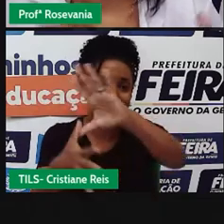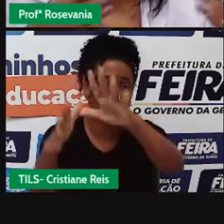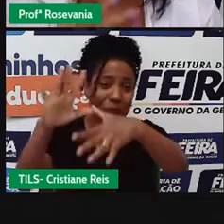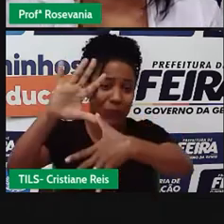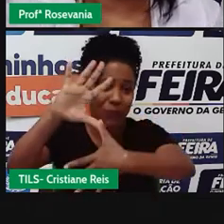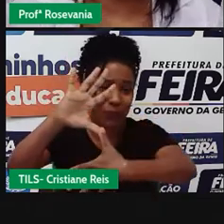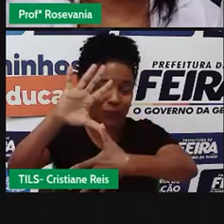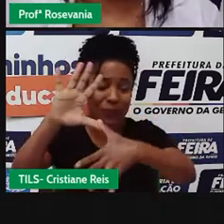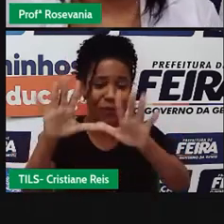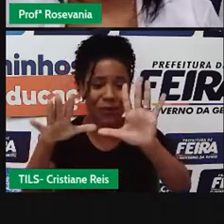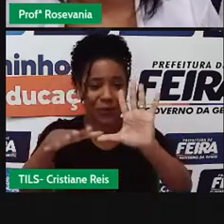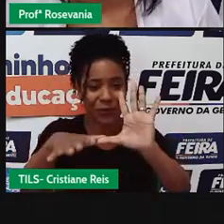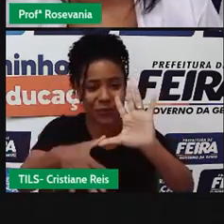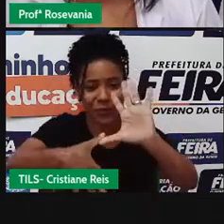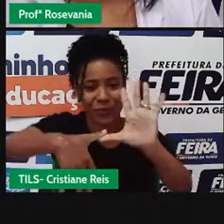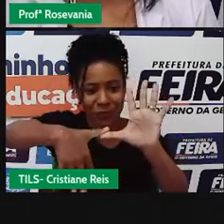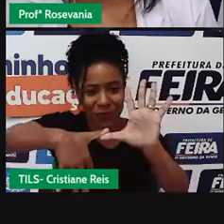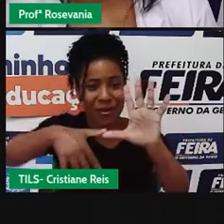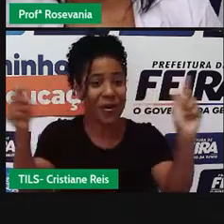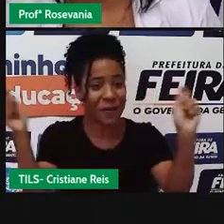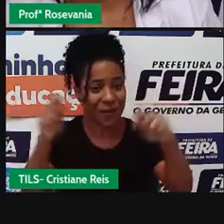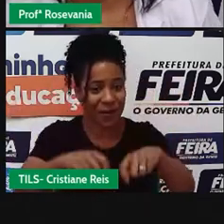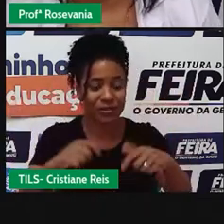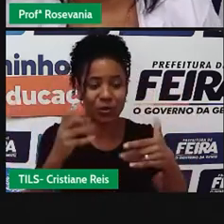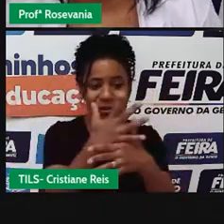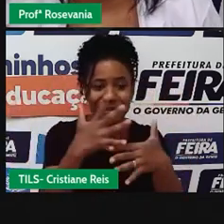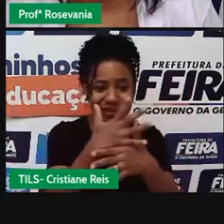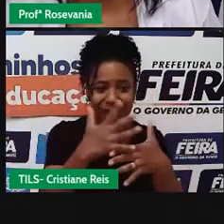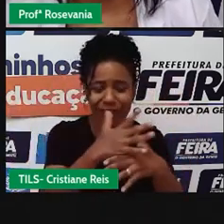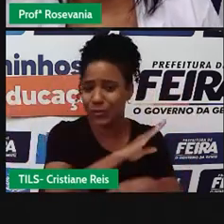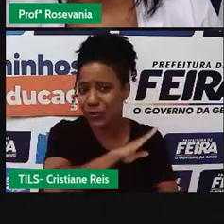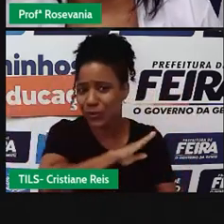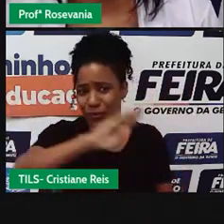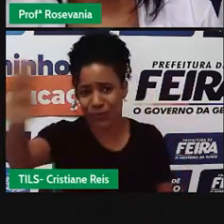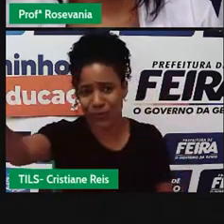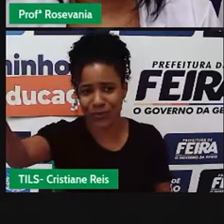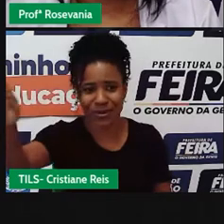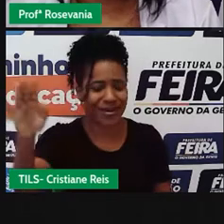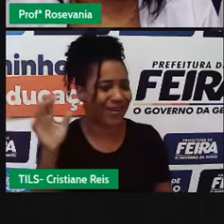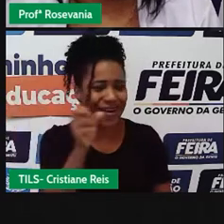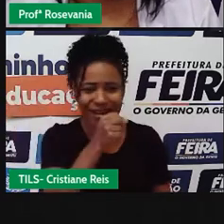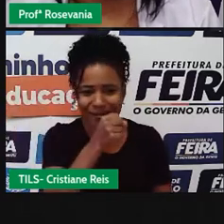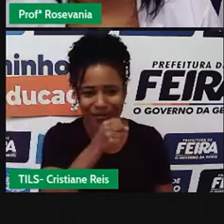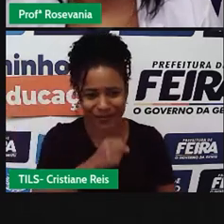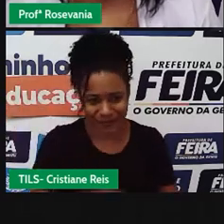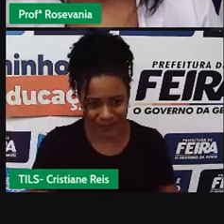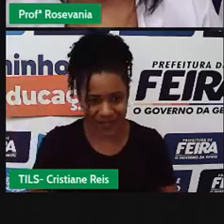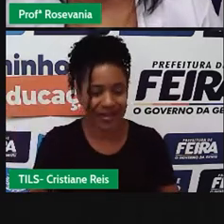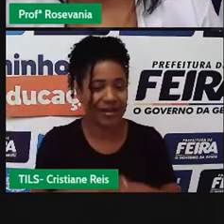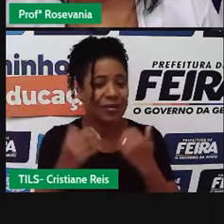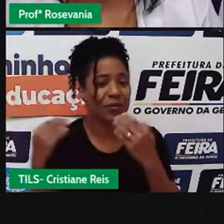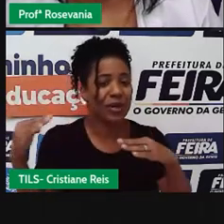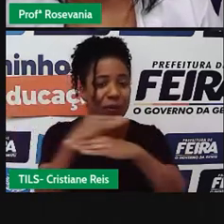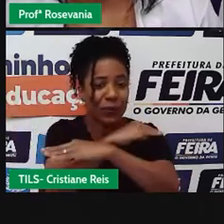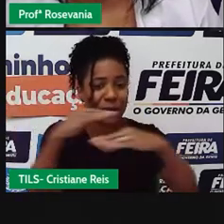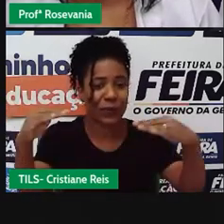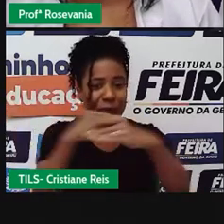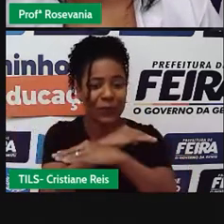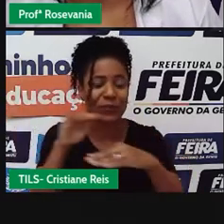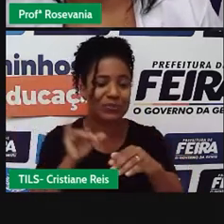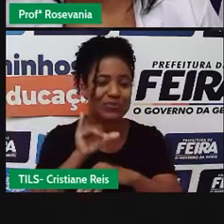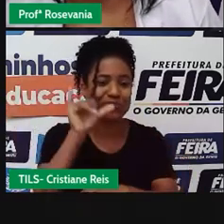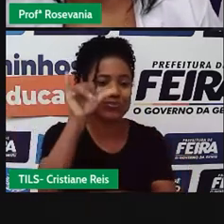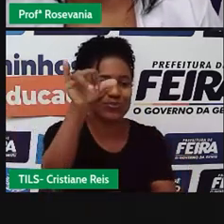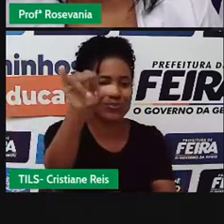outra, em alguns poucos minutos, e aí, consequentemente, os transportes facilitaram essa vida pra gente, e, de qualquer forma,